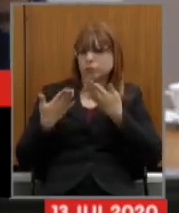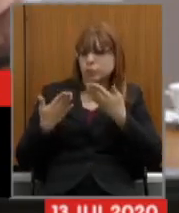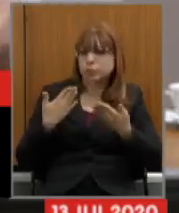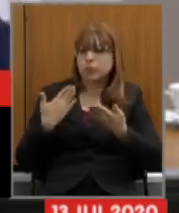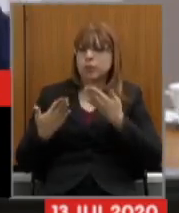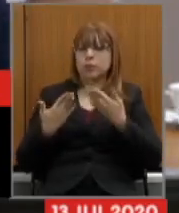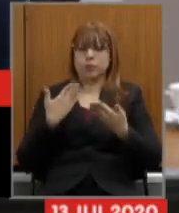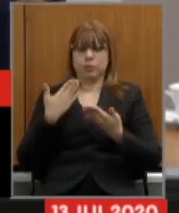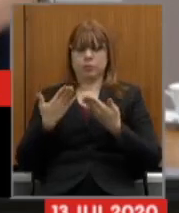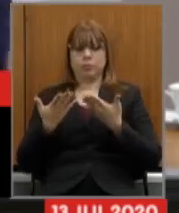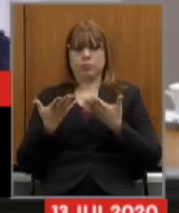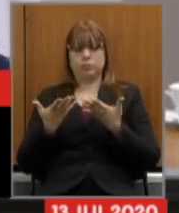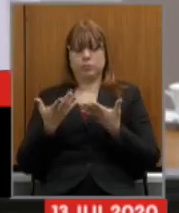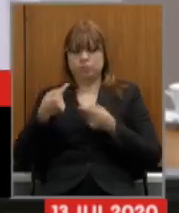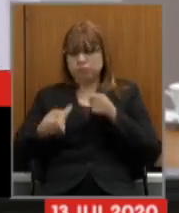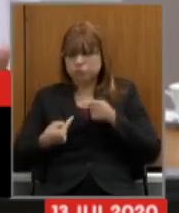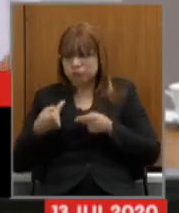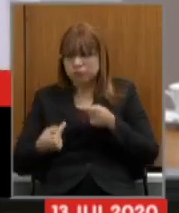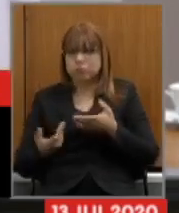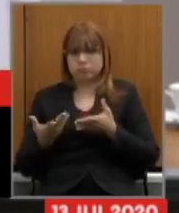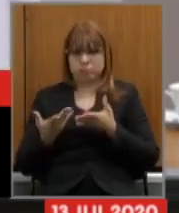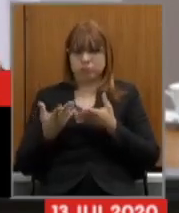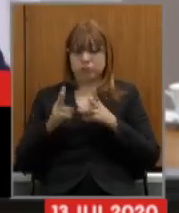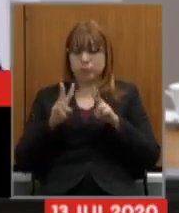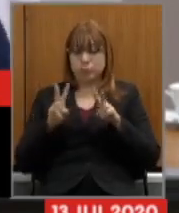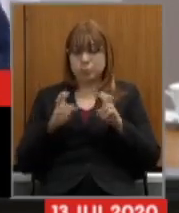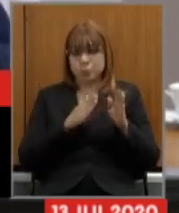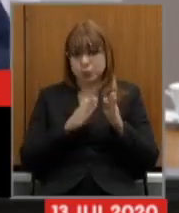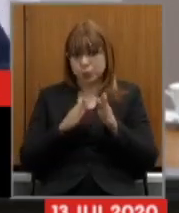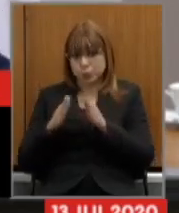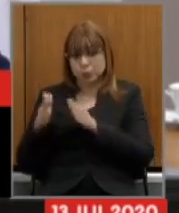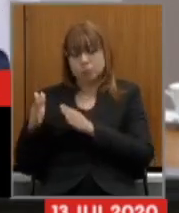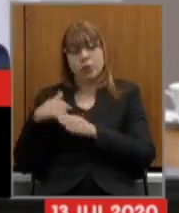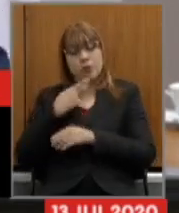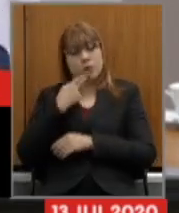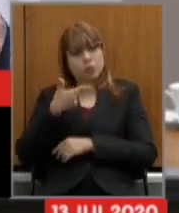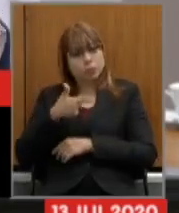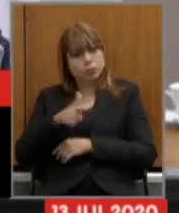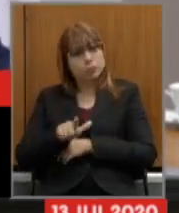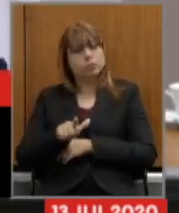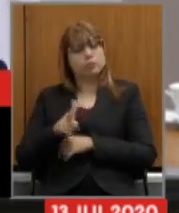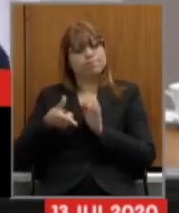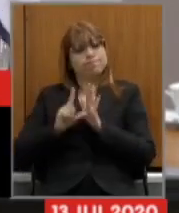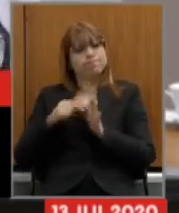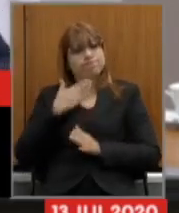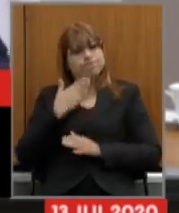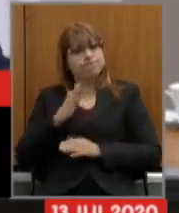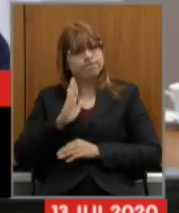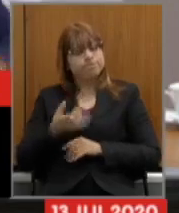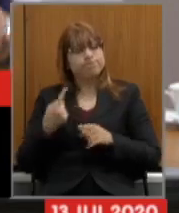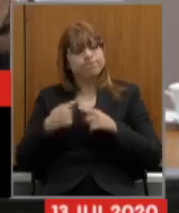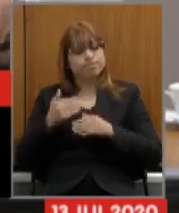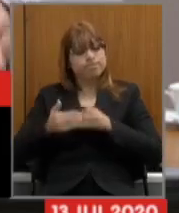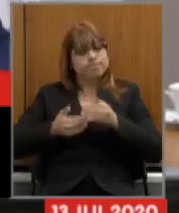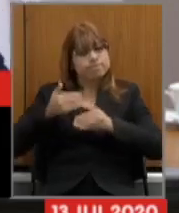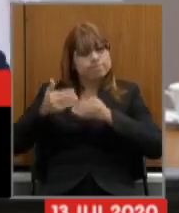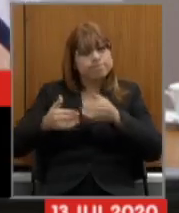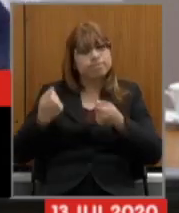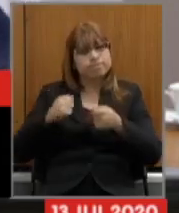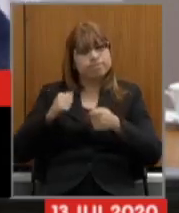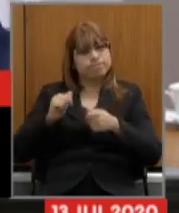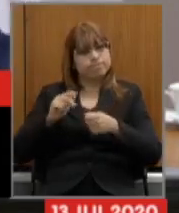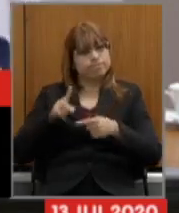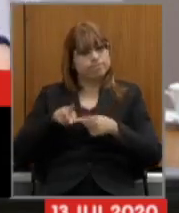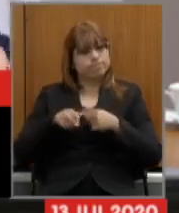as tensões o conflito inerente a esse processo então eu reitero as solicitações que eu já fiz porque a tramitação precisa ser suspensa